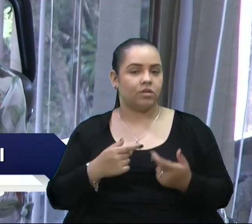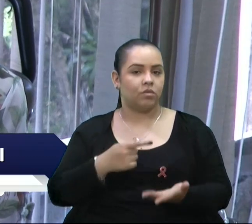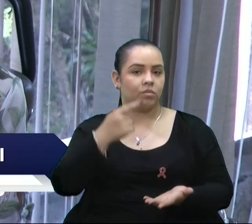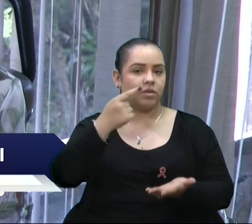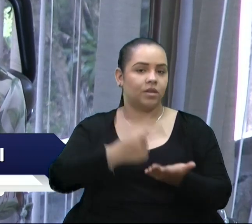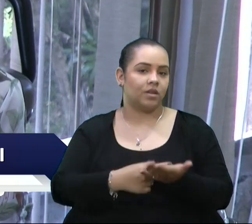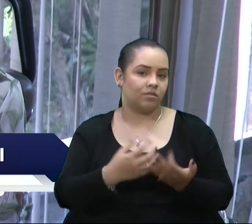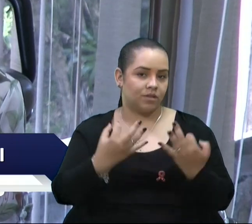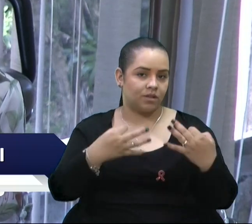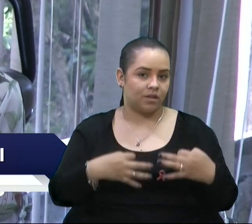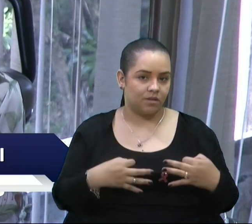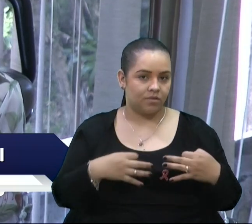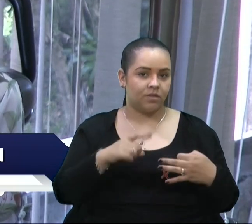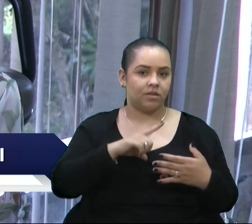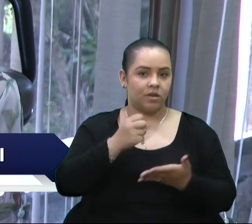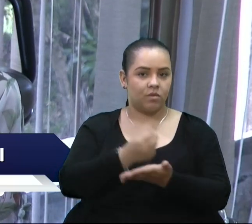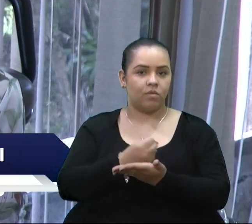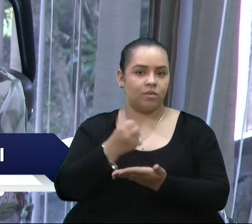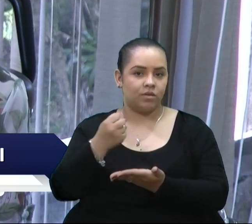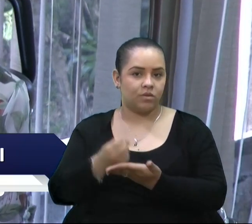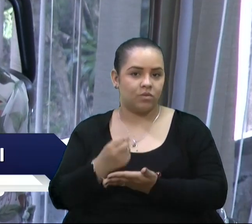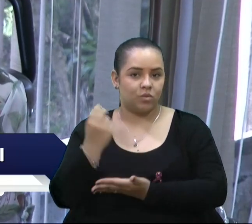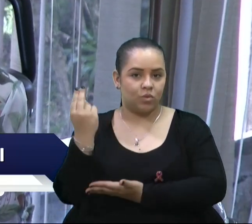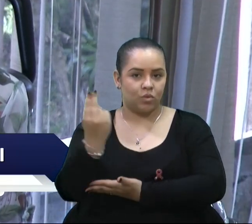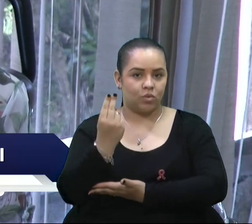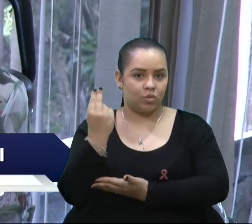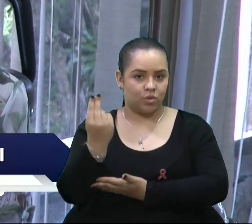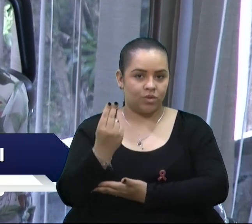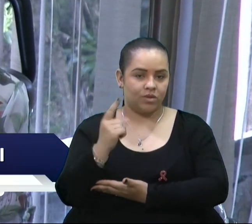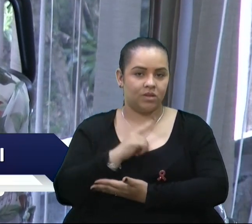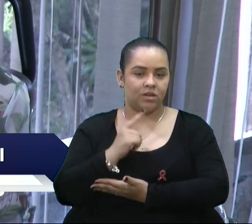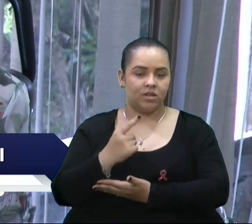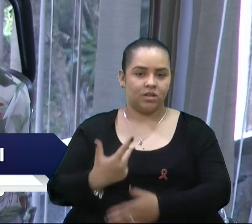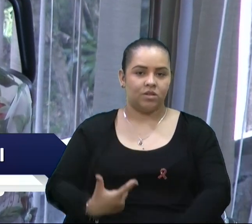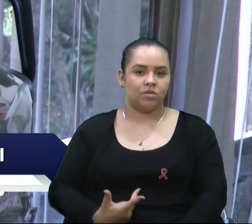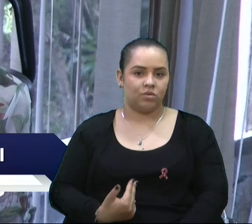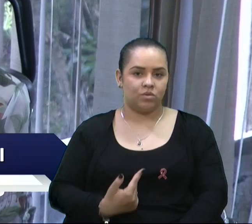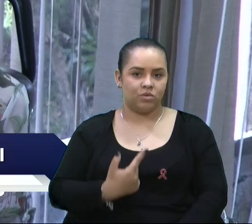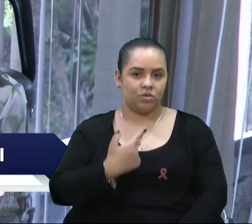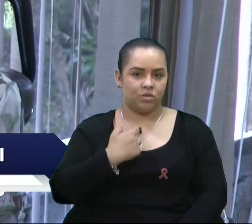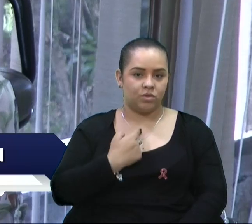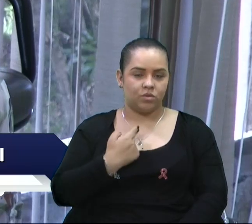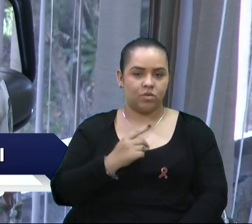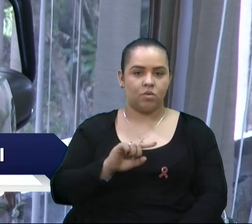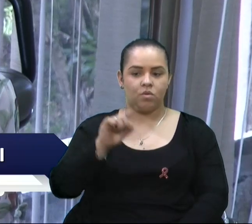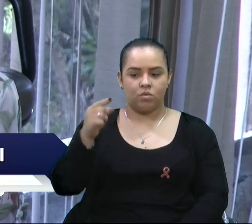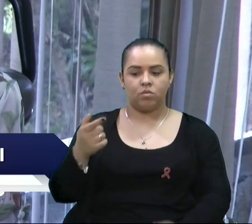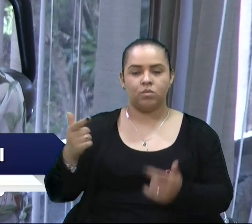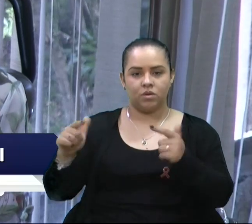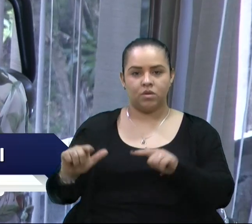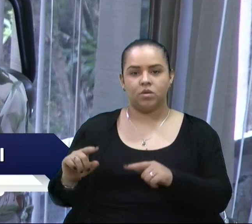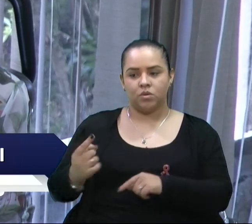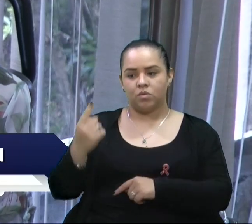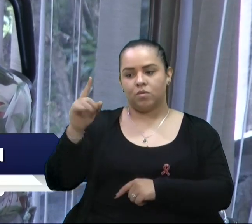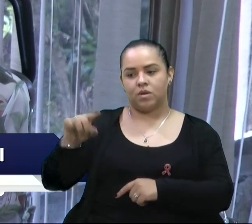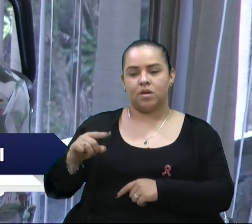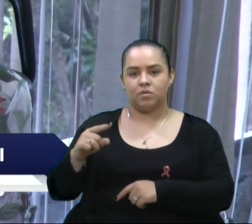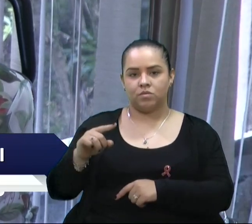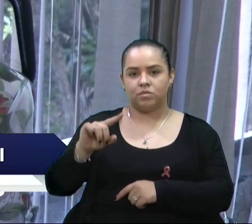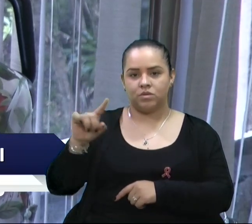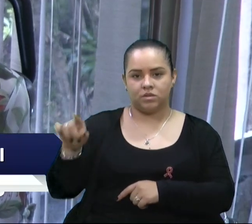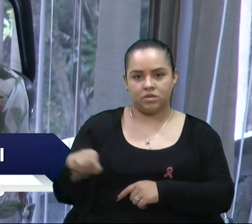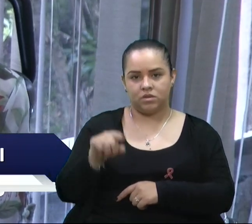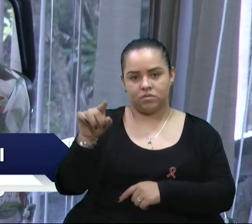da contratação emergencial de cirurgias em outros prestadores, e um deles é o Círculo Operário